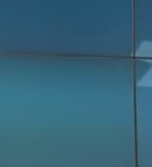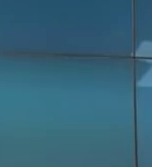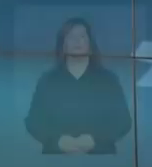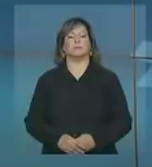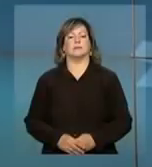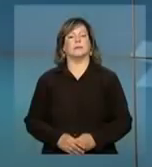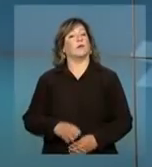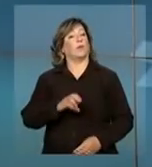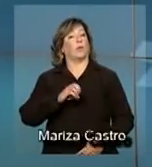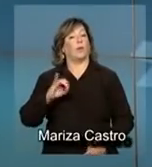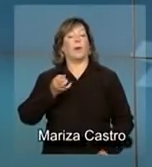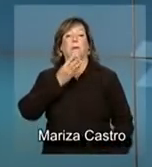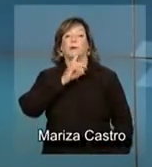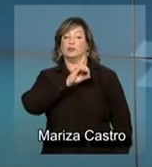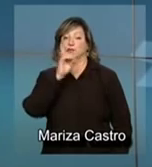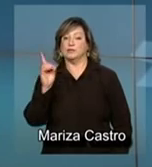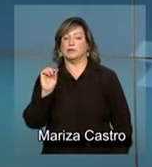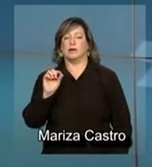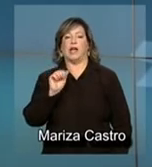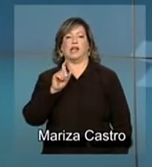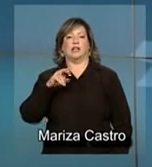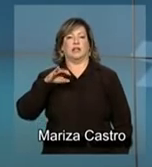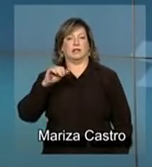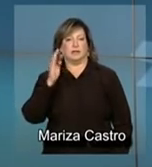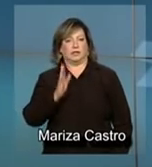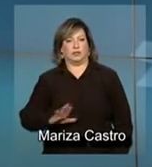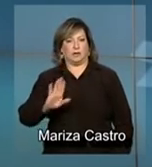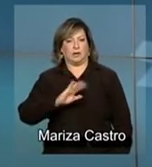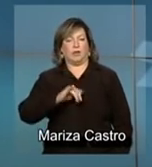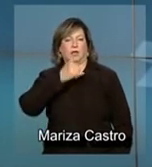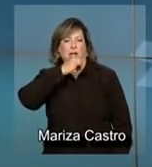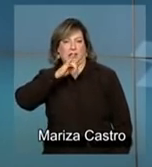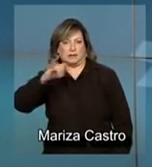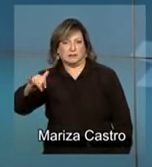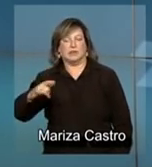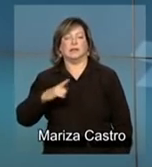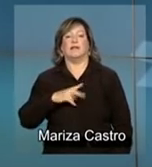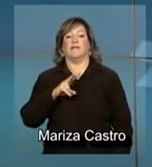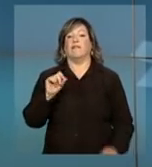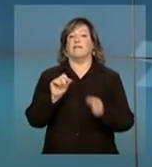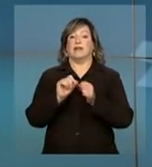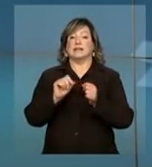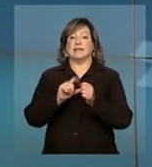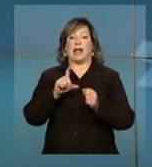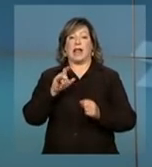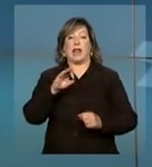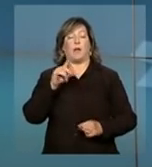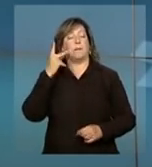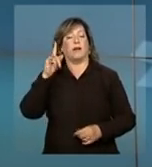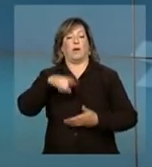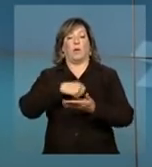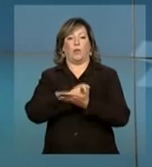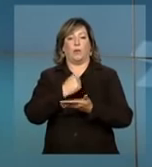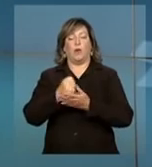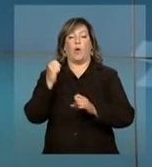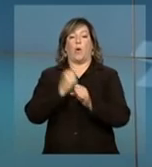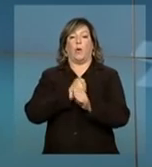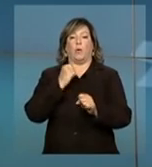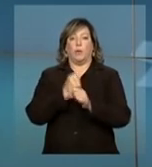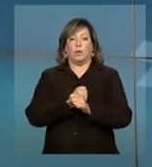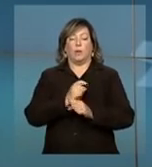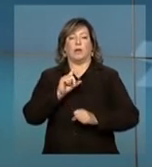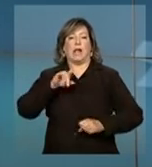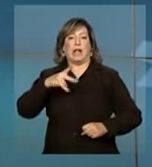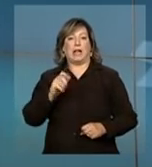Olá, bom dia. A Agência Nacional de Energia Elétrica vai fazer um leilão para contratar a construção da